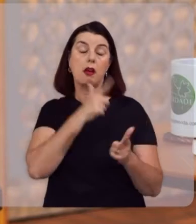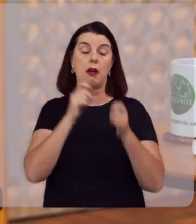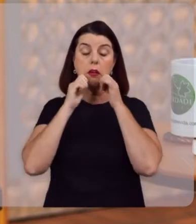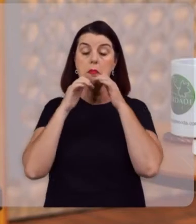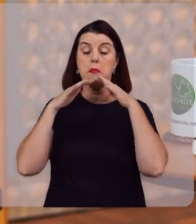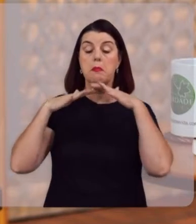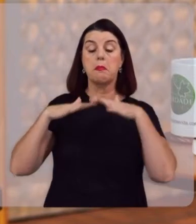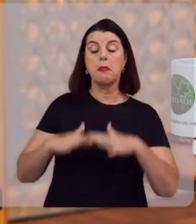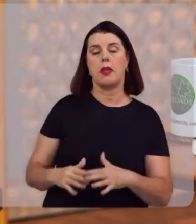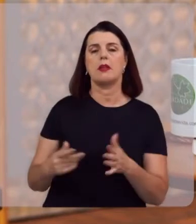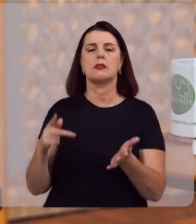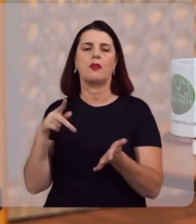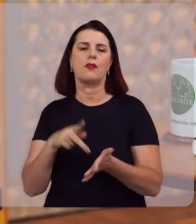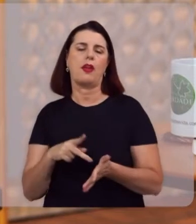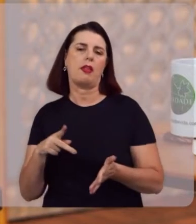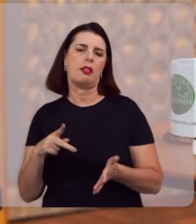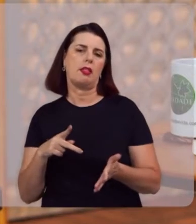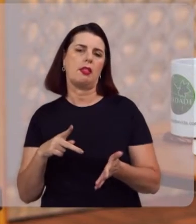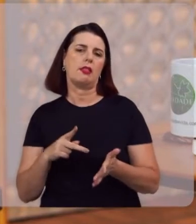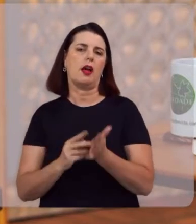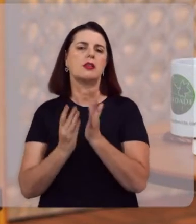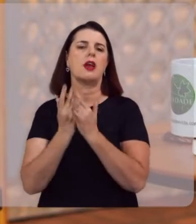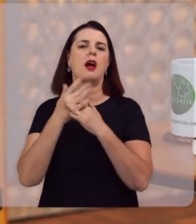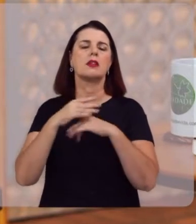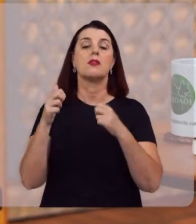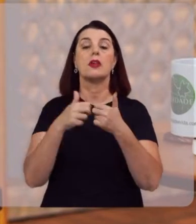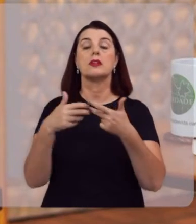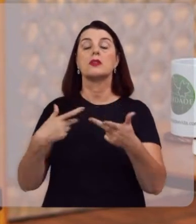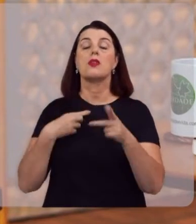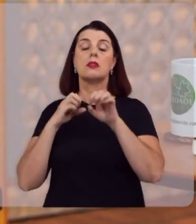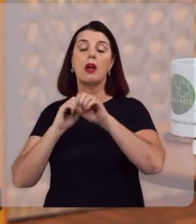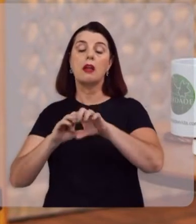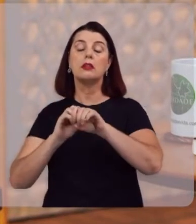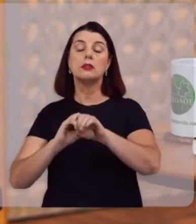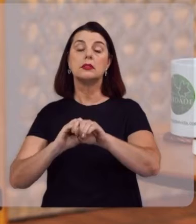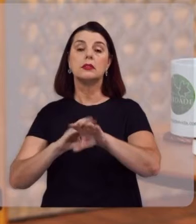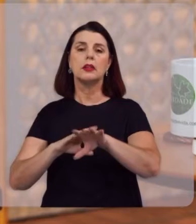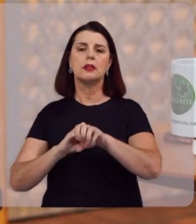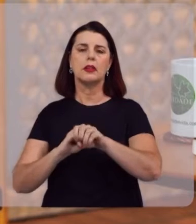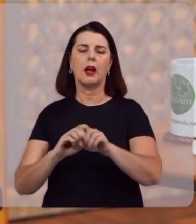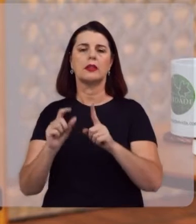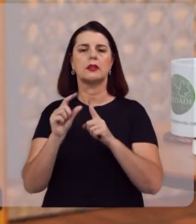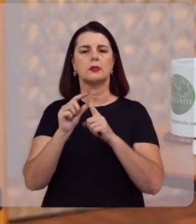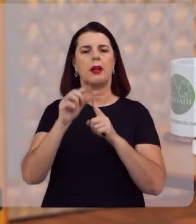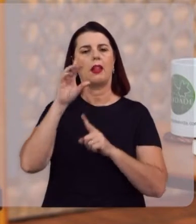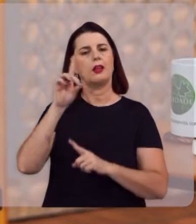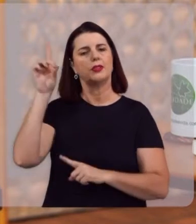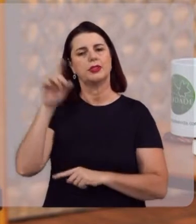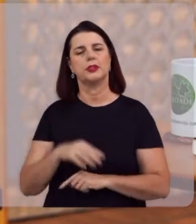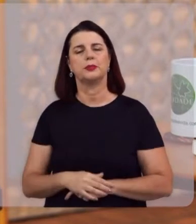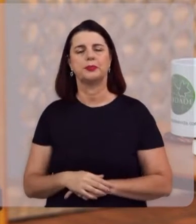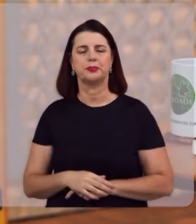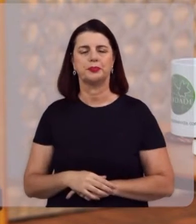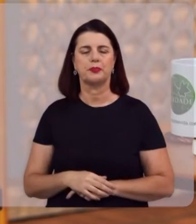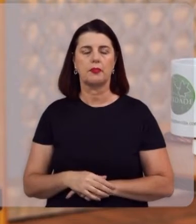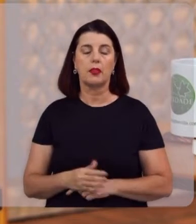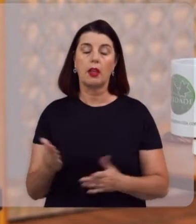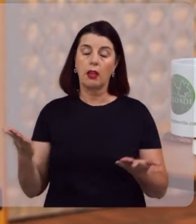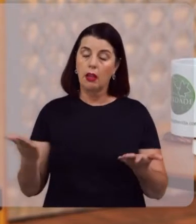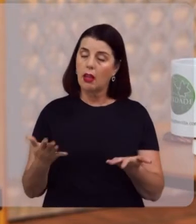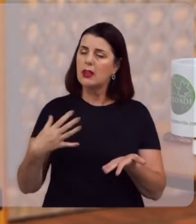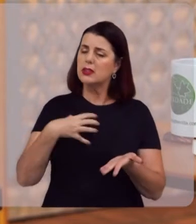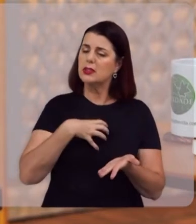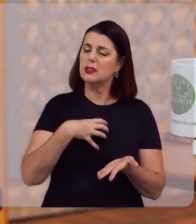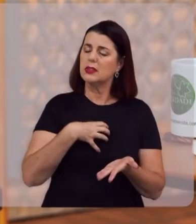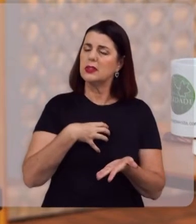tremendamente abençoado por aquilo que está sendo ensinado a partir das Sagradas Escrituras. E